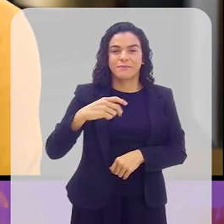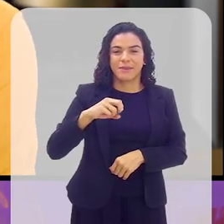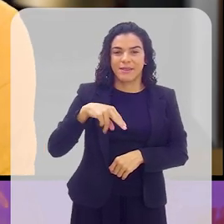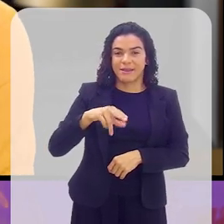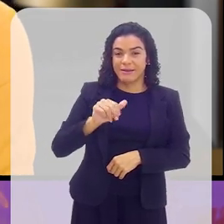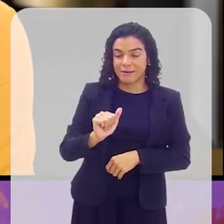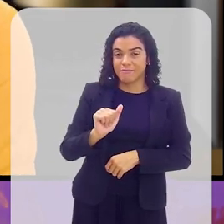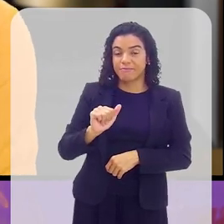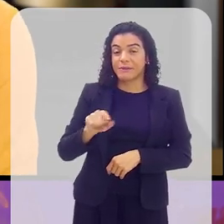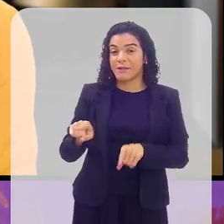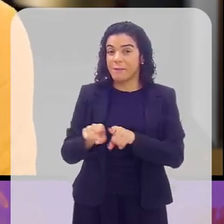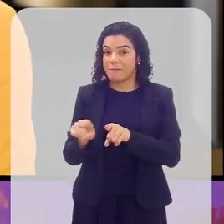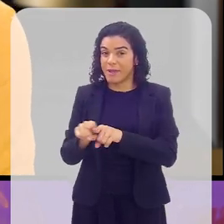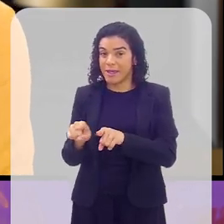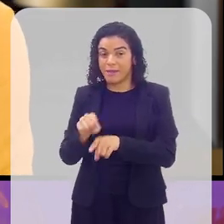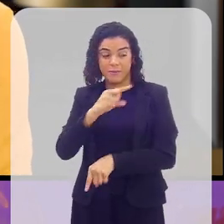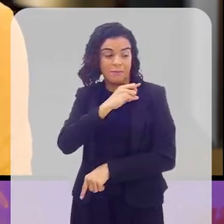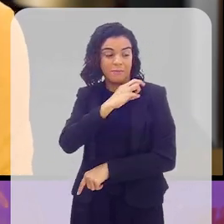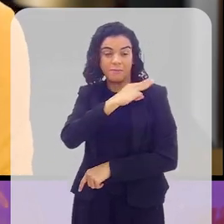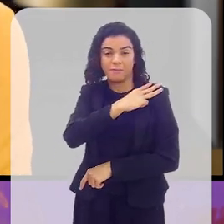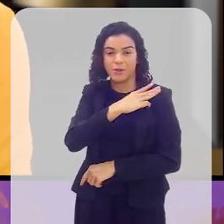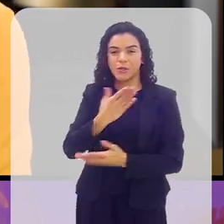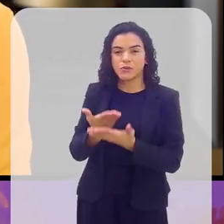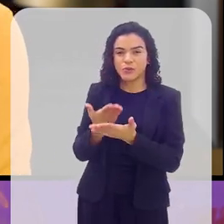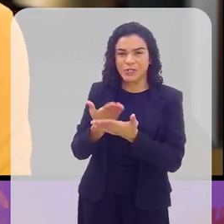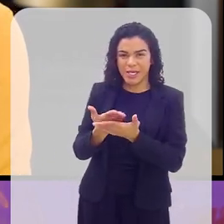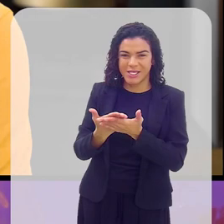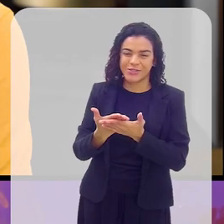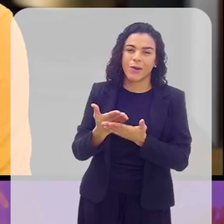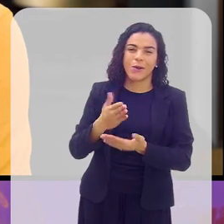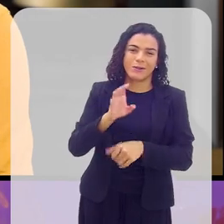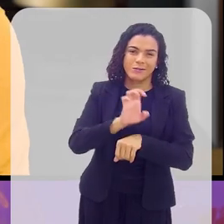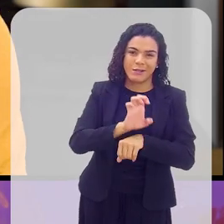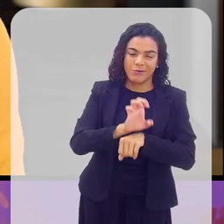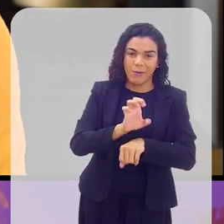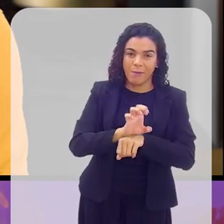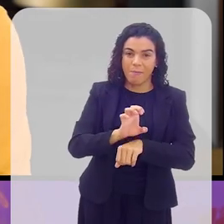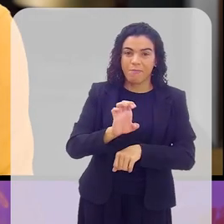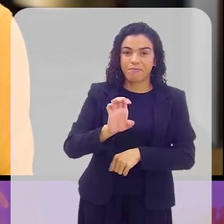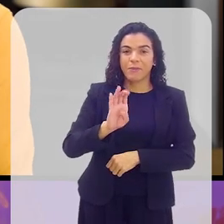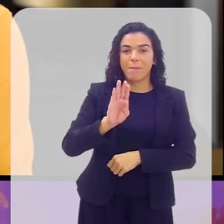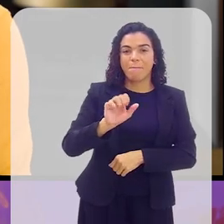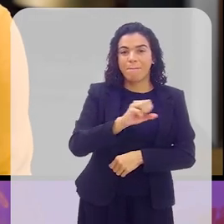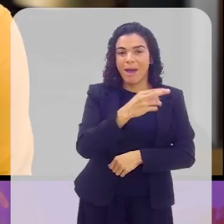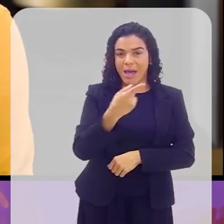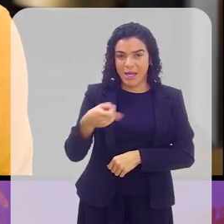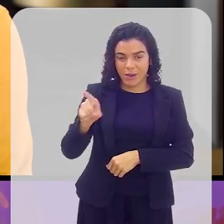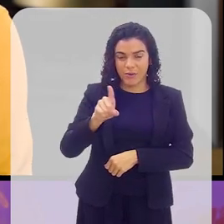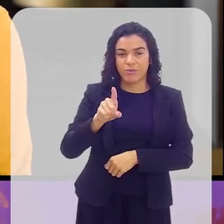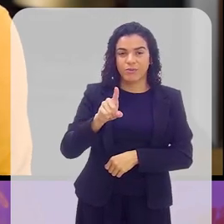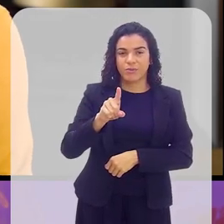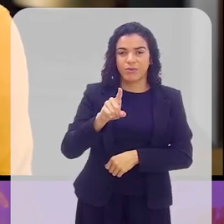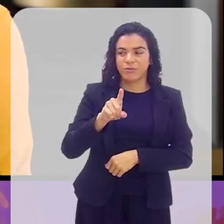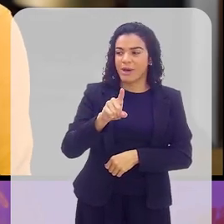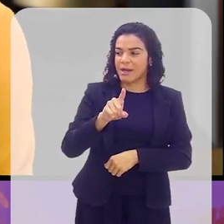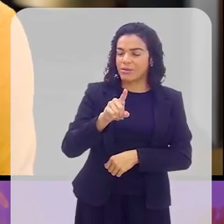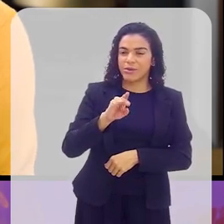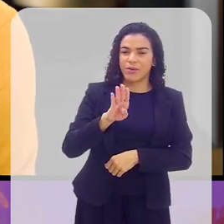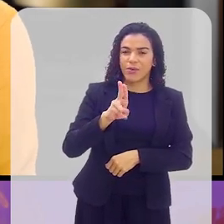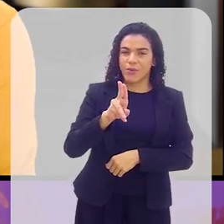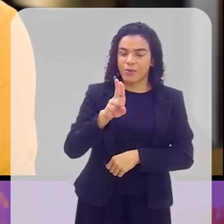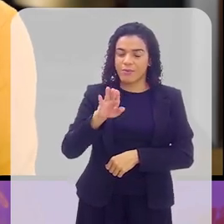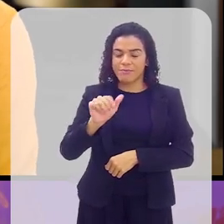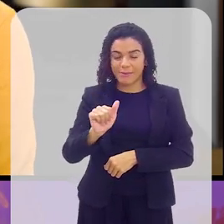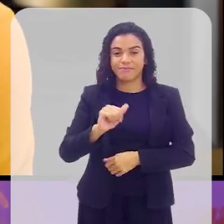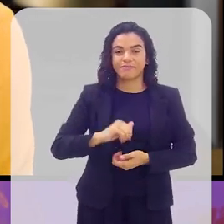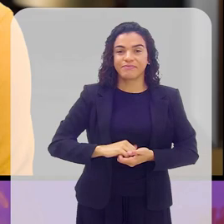científico, né? Eu estudei também no colégio estadual Paulo de Fronten, que fica na Barão de Ubar, ali